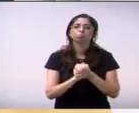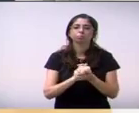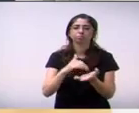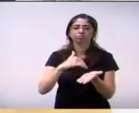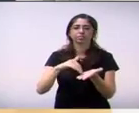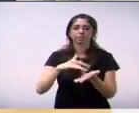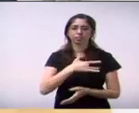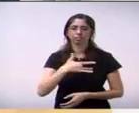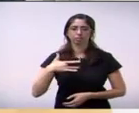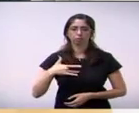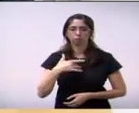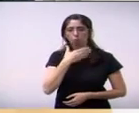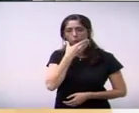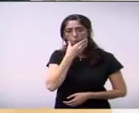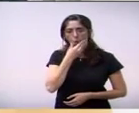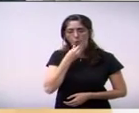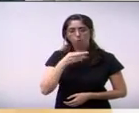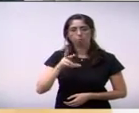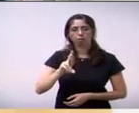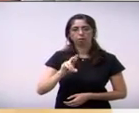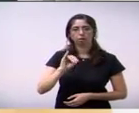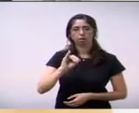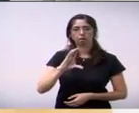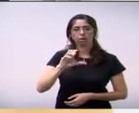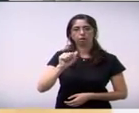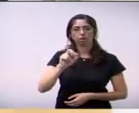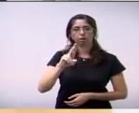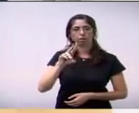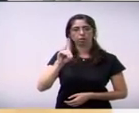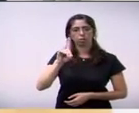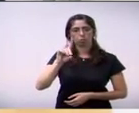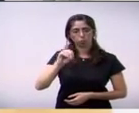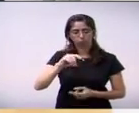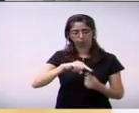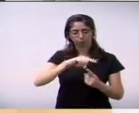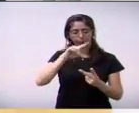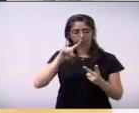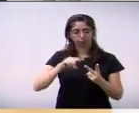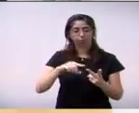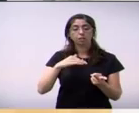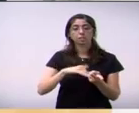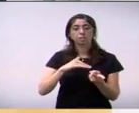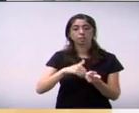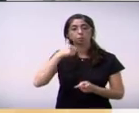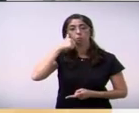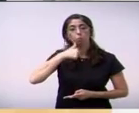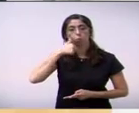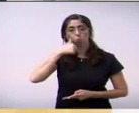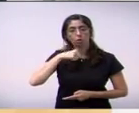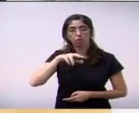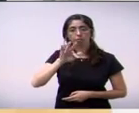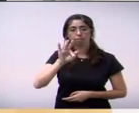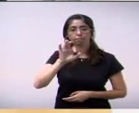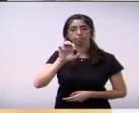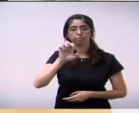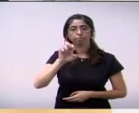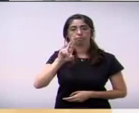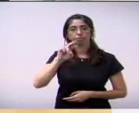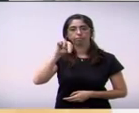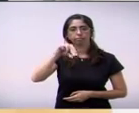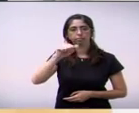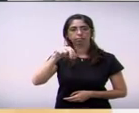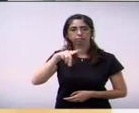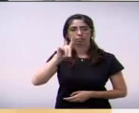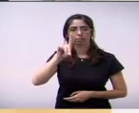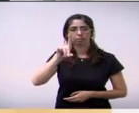e a secretária Fernanda importante a presença dos secretários então eu faço essa